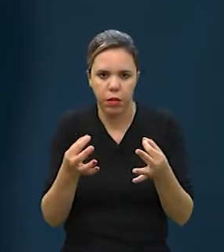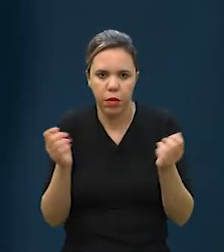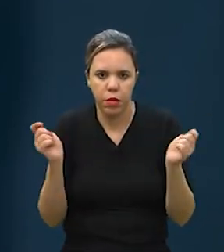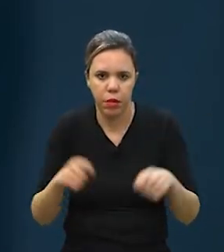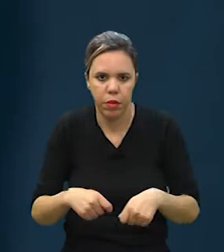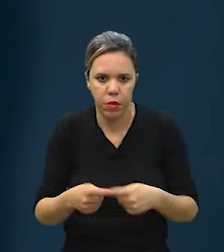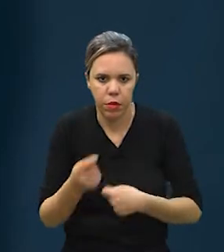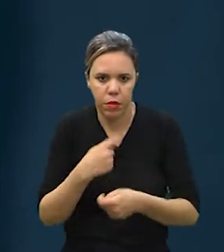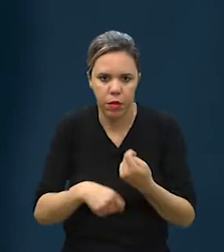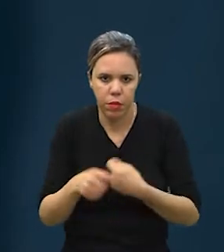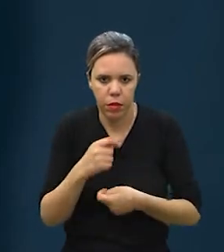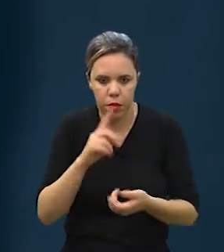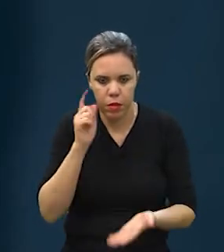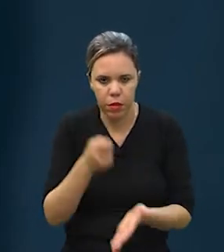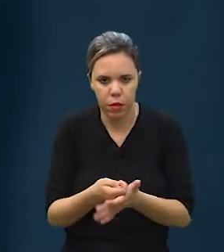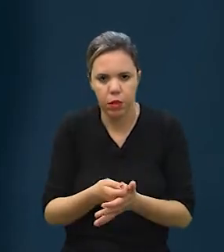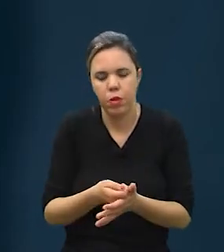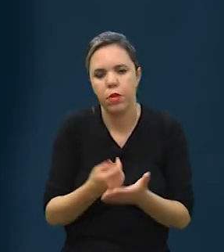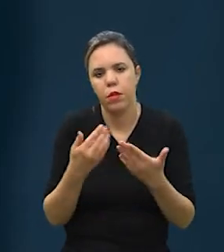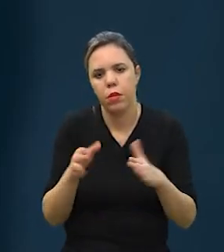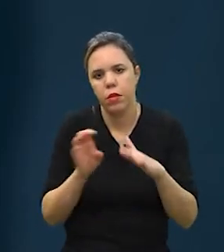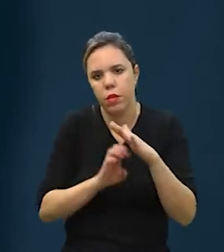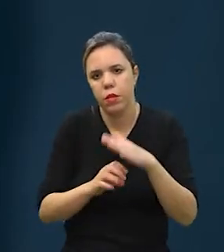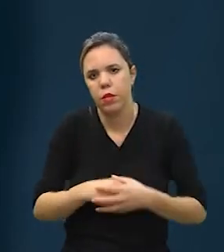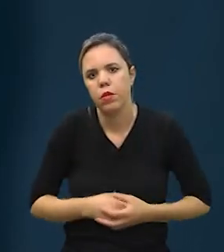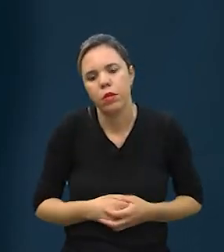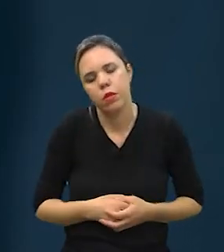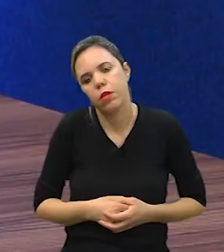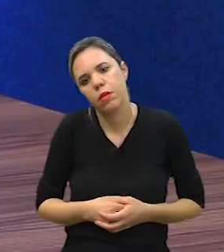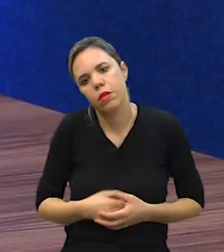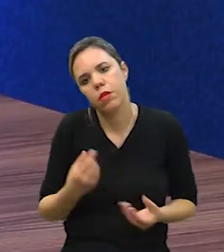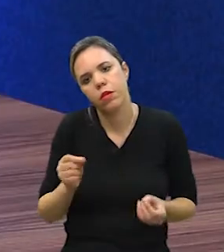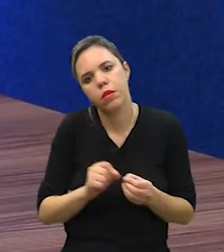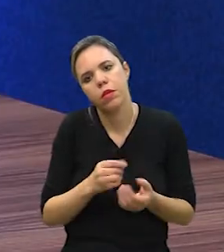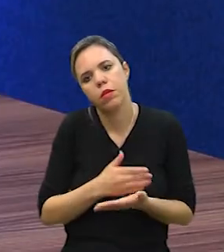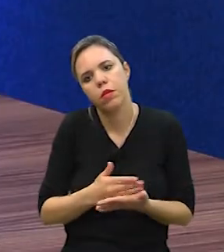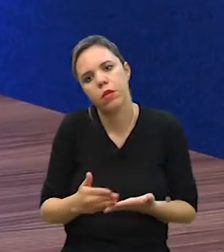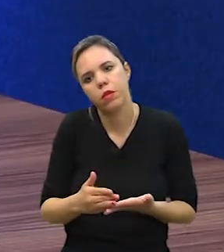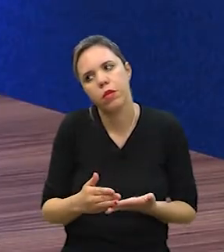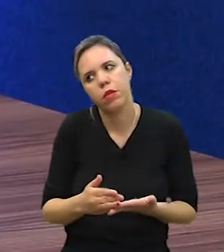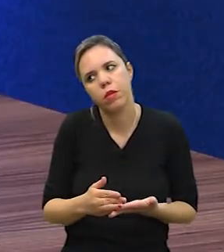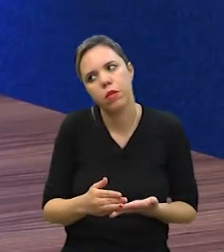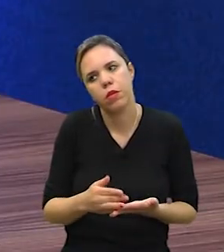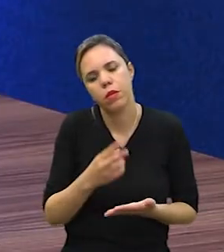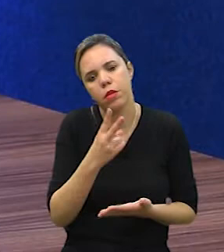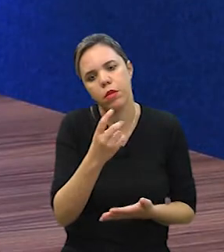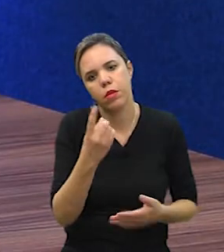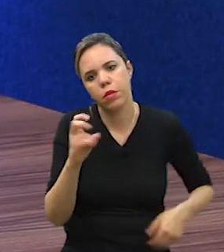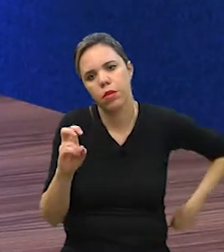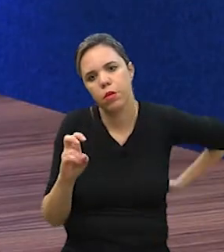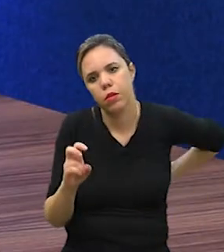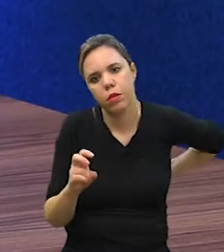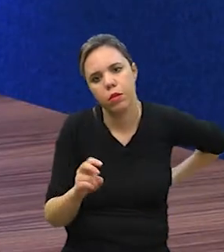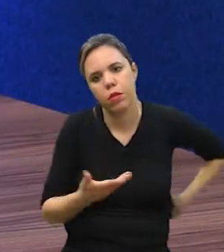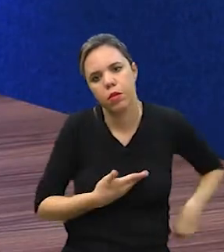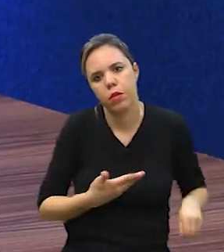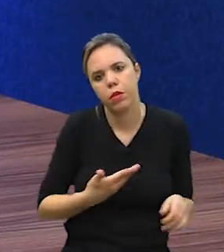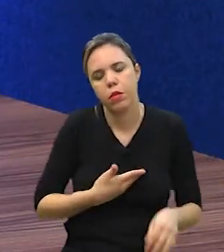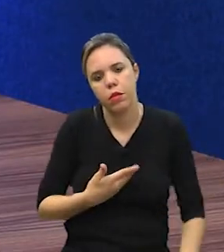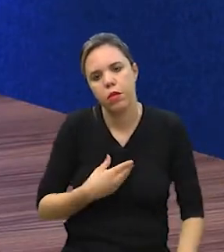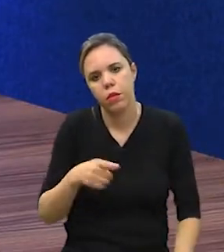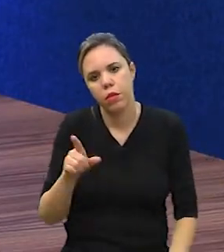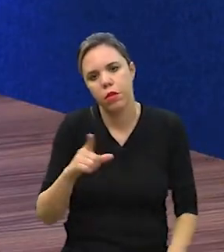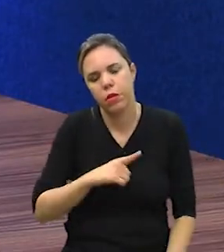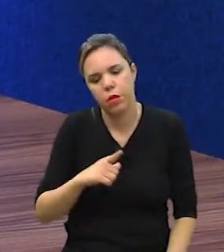gente enxergou a possibilidade de um negócio e decidimos abrir a empresa. E como foi o início? 2015, foram